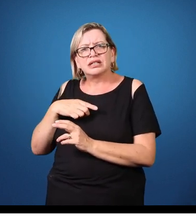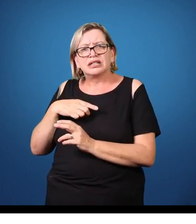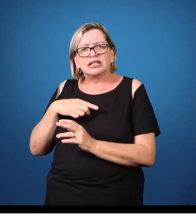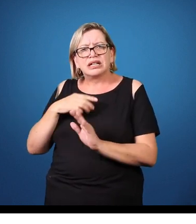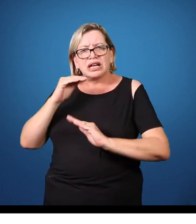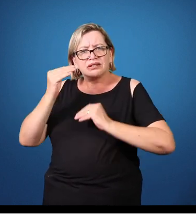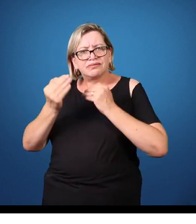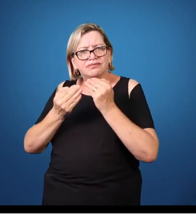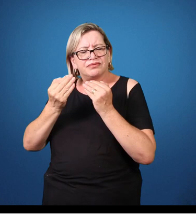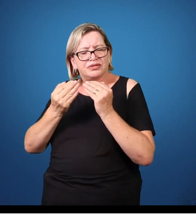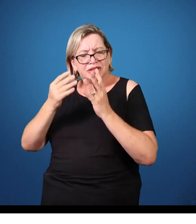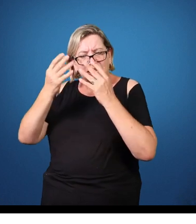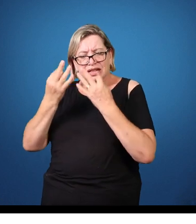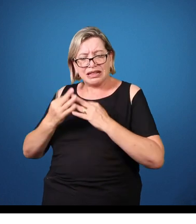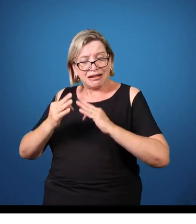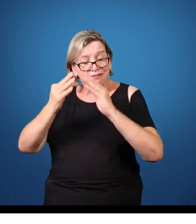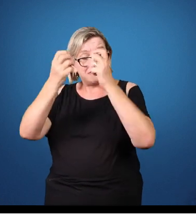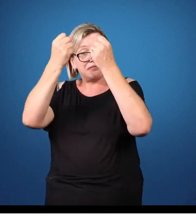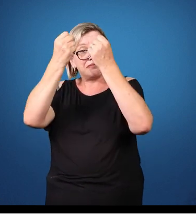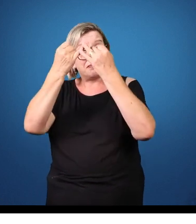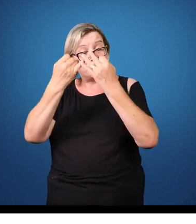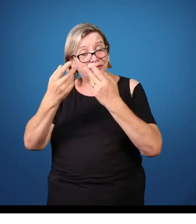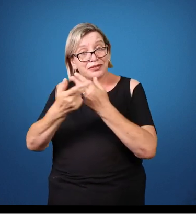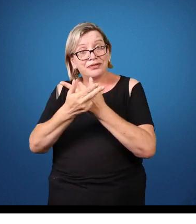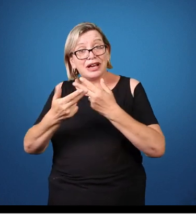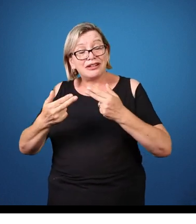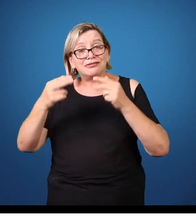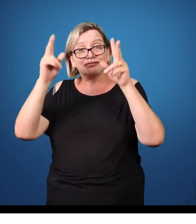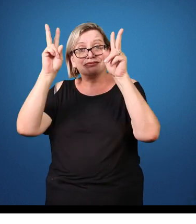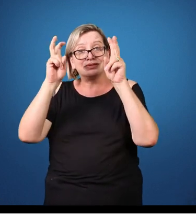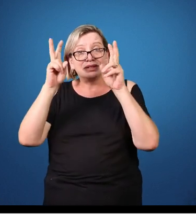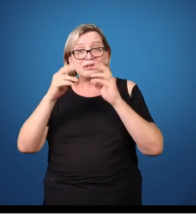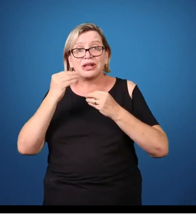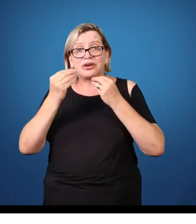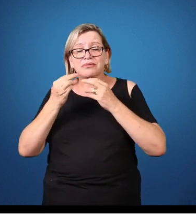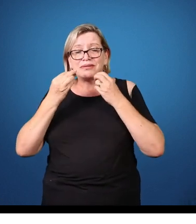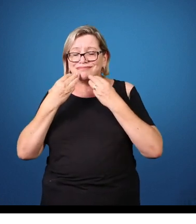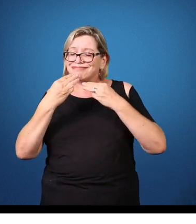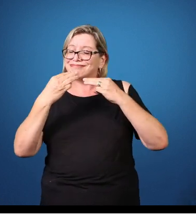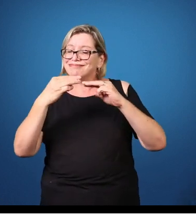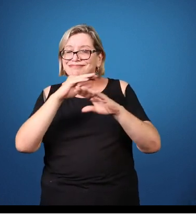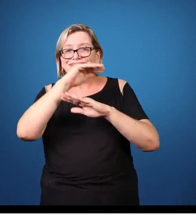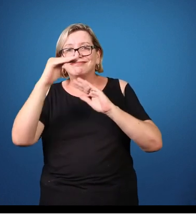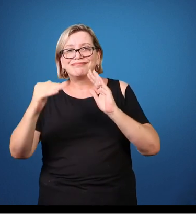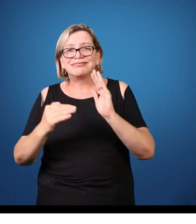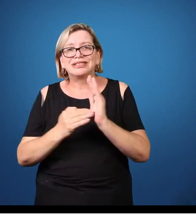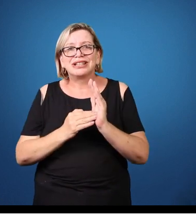Uma mensagem final. Tanto para os professores quanto para os alunos, ou um, ou outro.